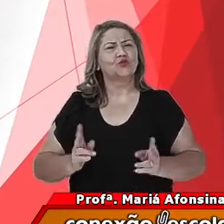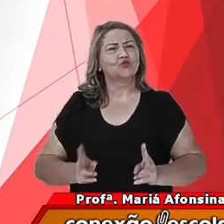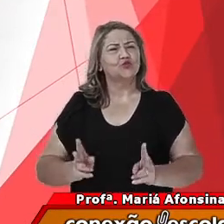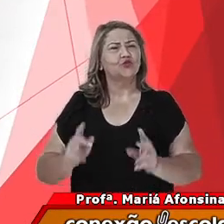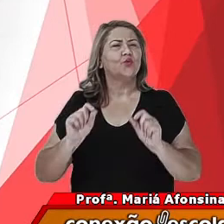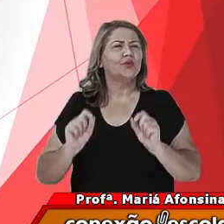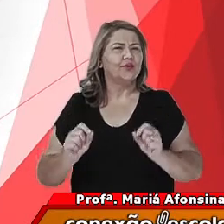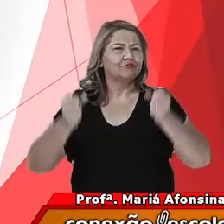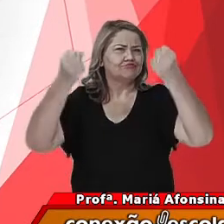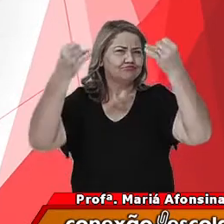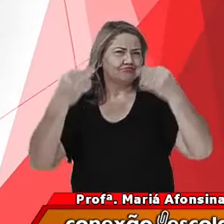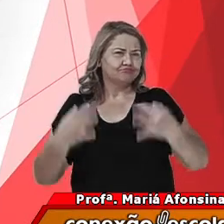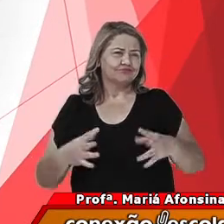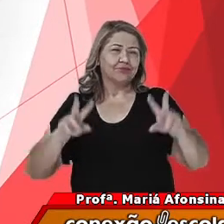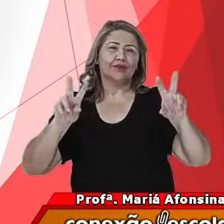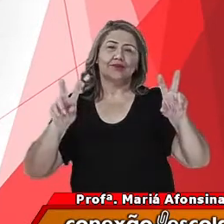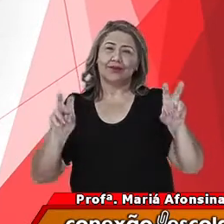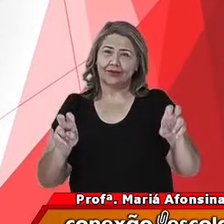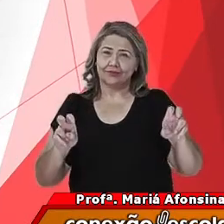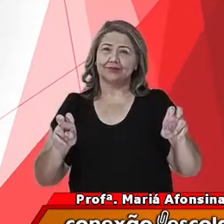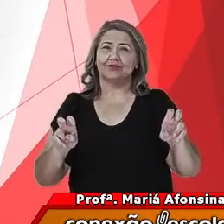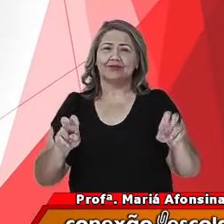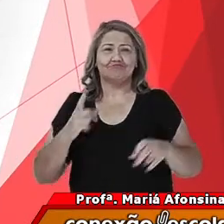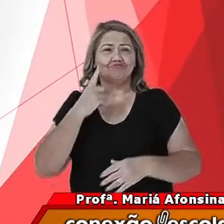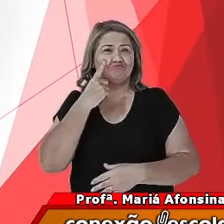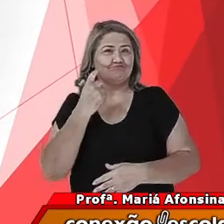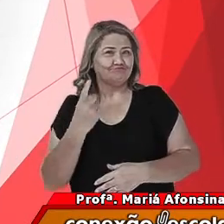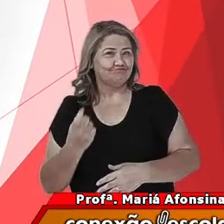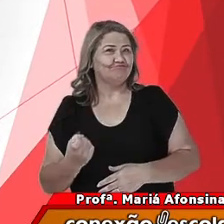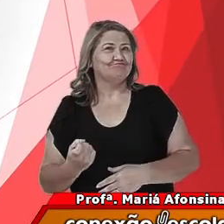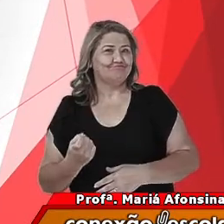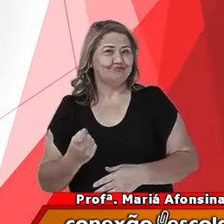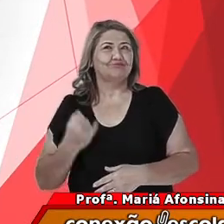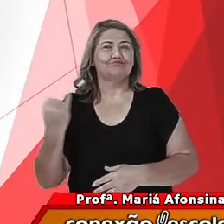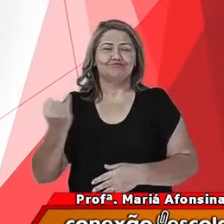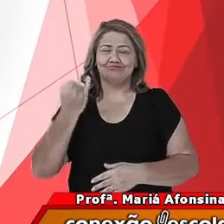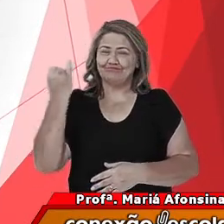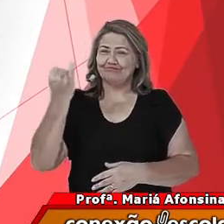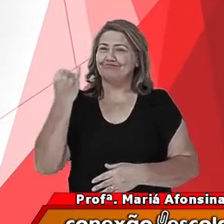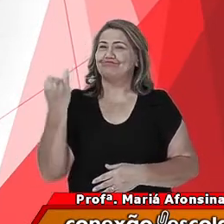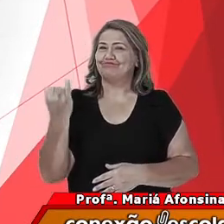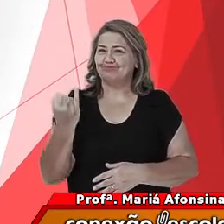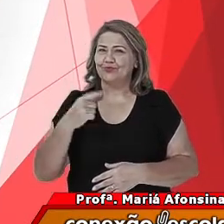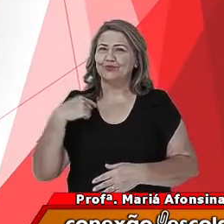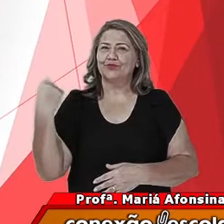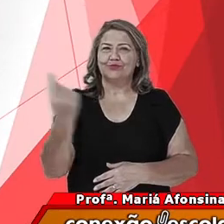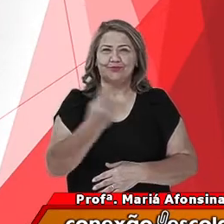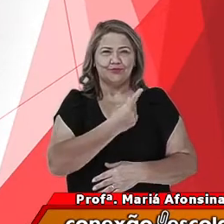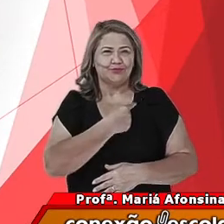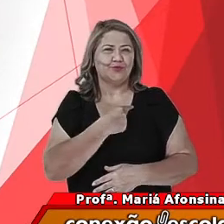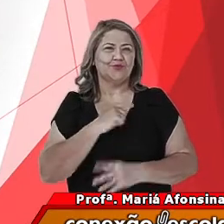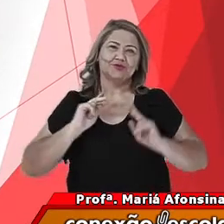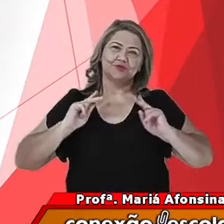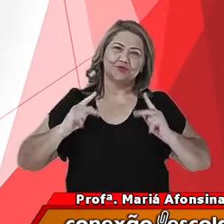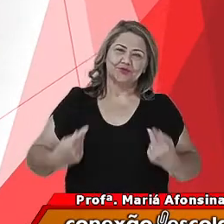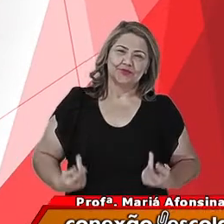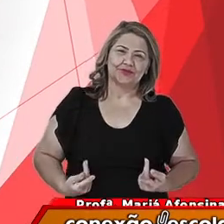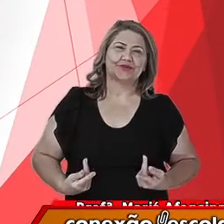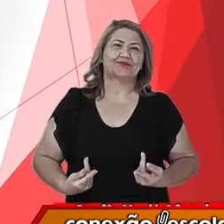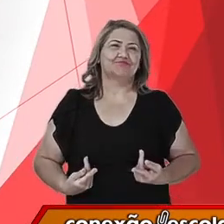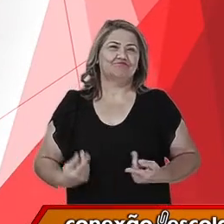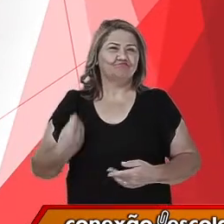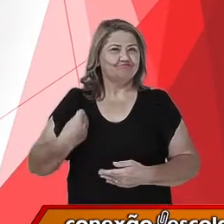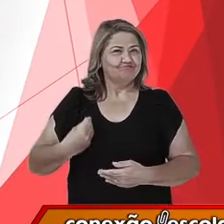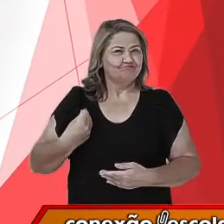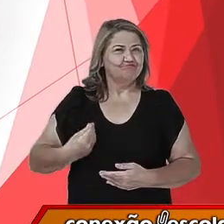discutiremos um tema bastante interessante e importantíssimo para nós, como seres humanos, como seres